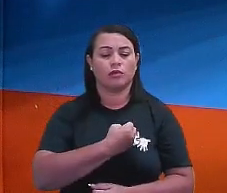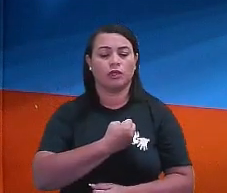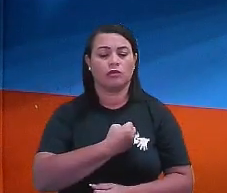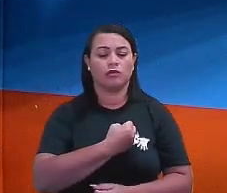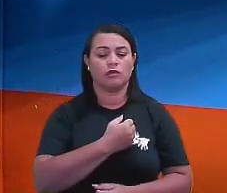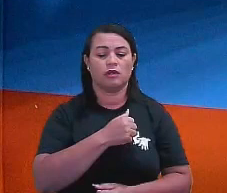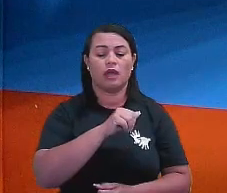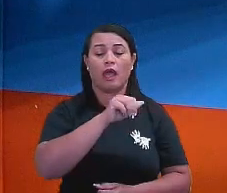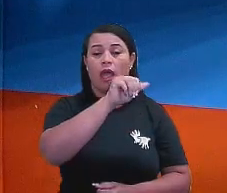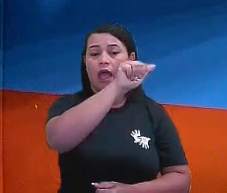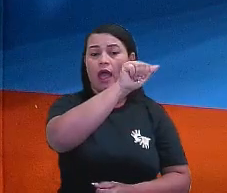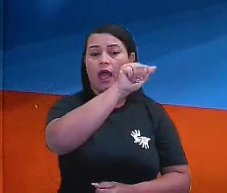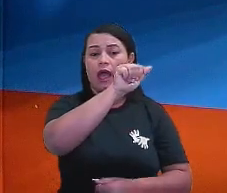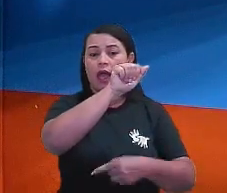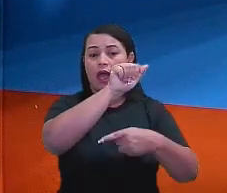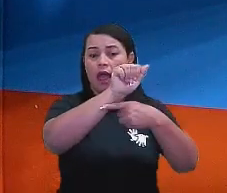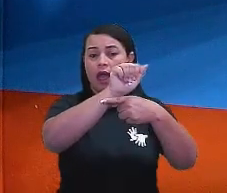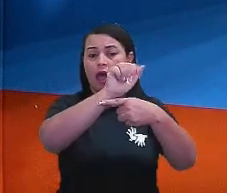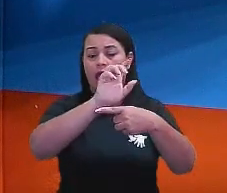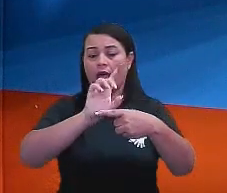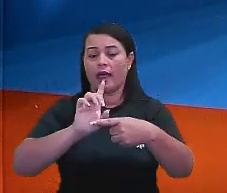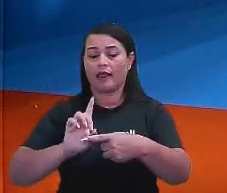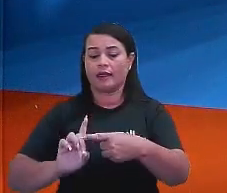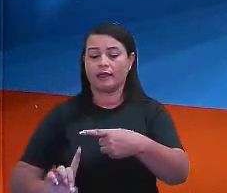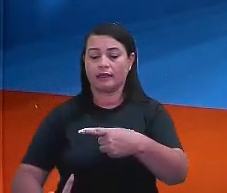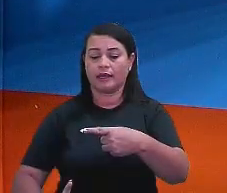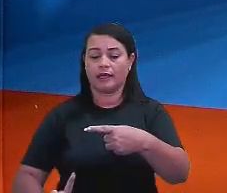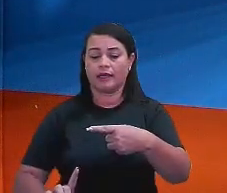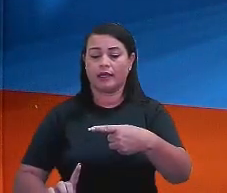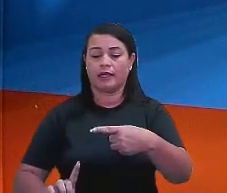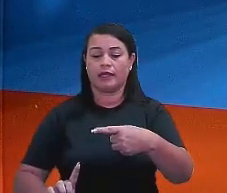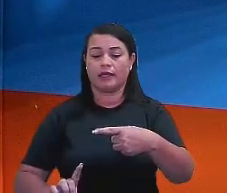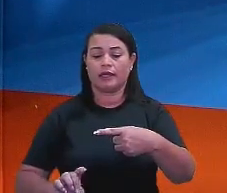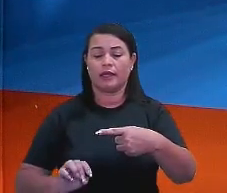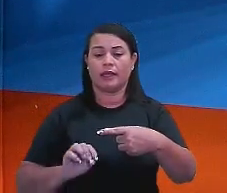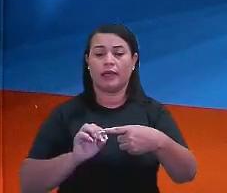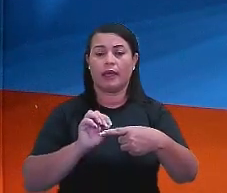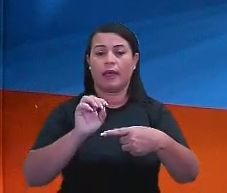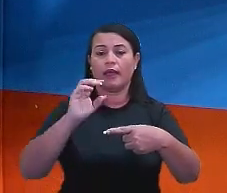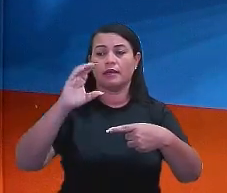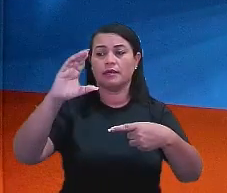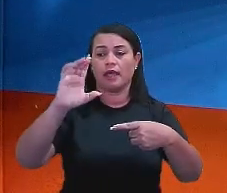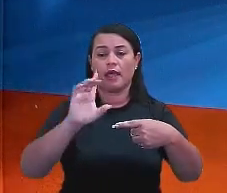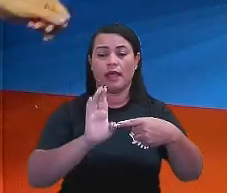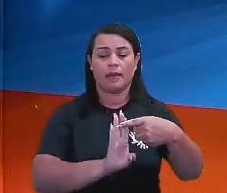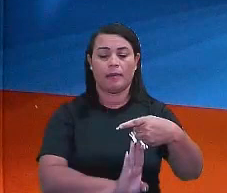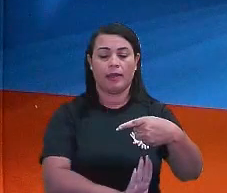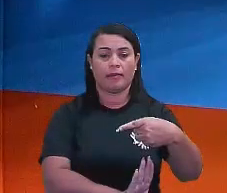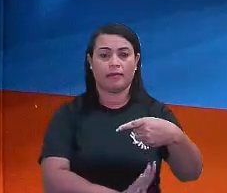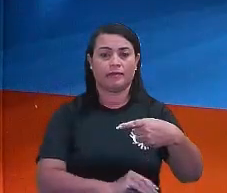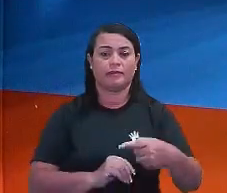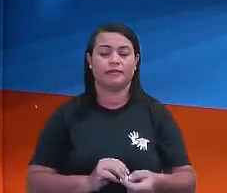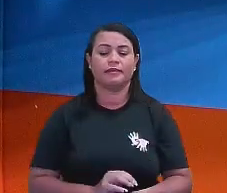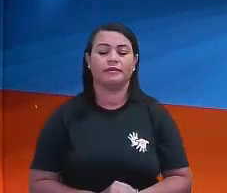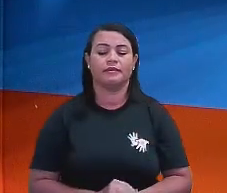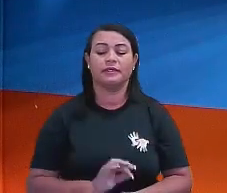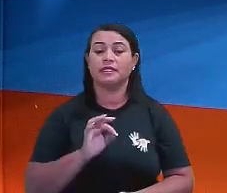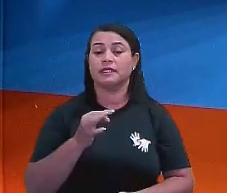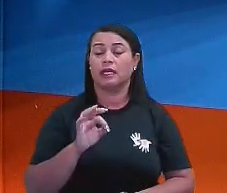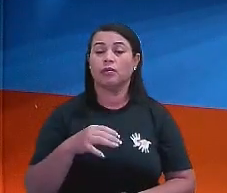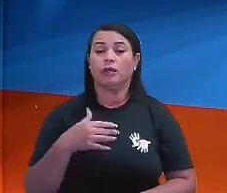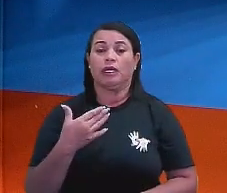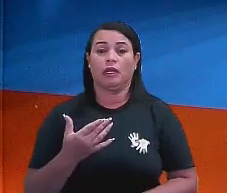ó? A, extremo, vezes D, e BC, que são os meios, B vezes C, tá?